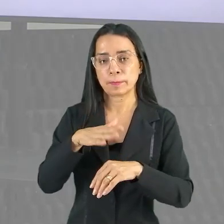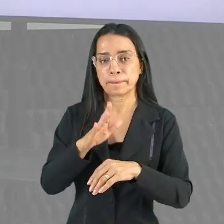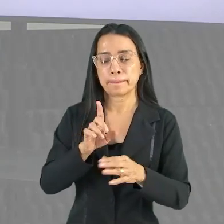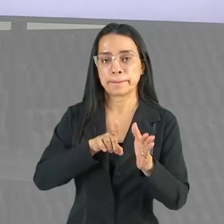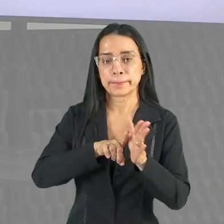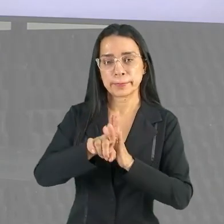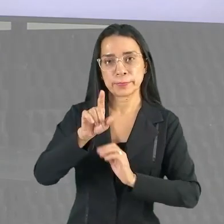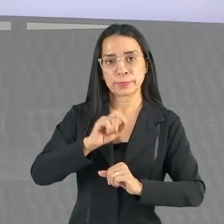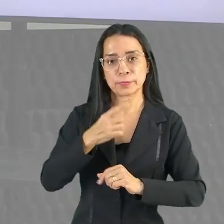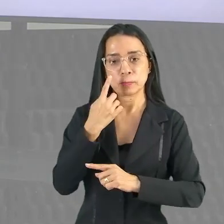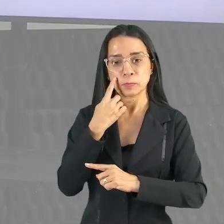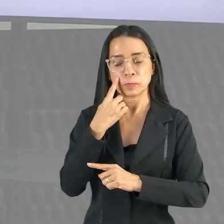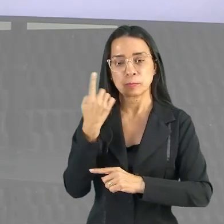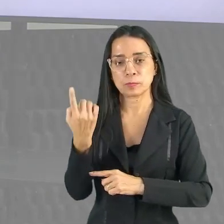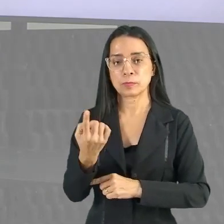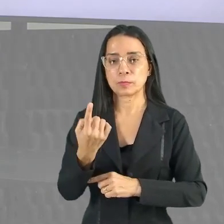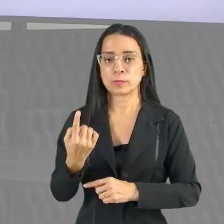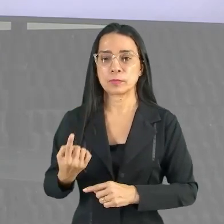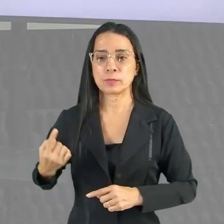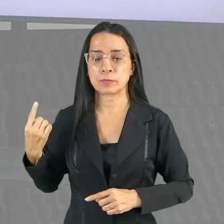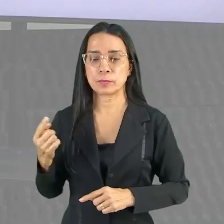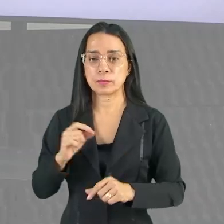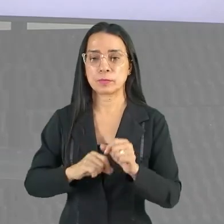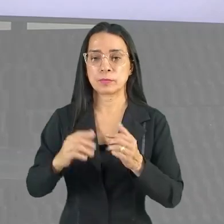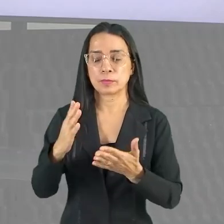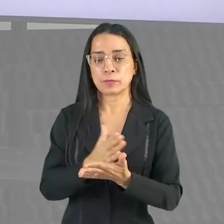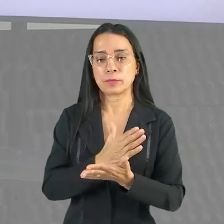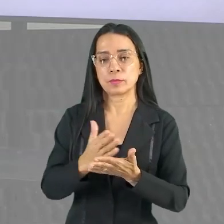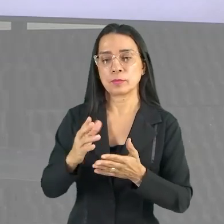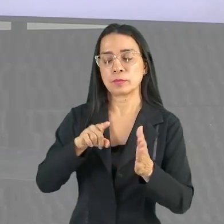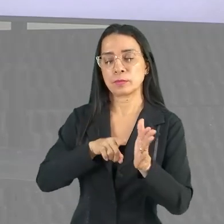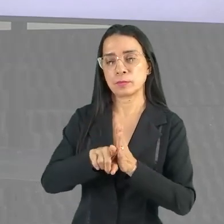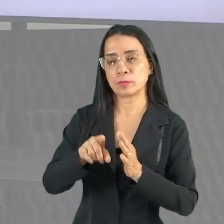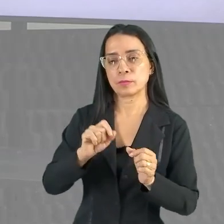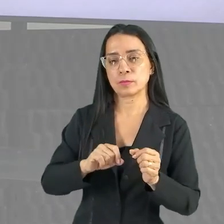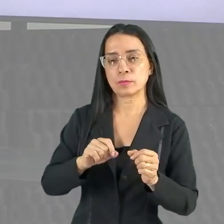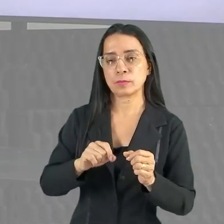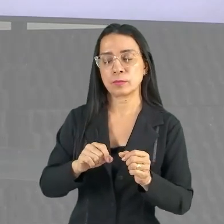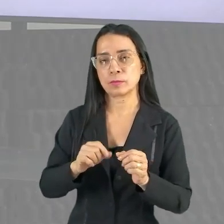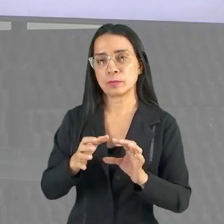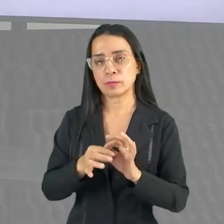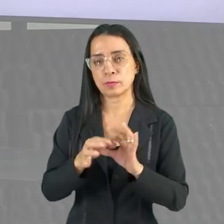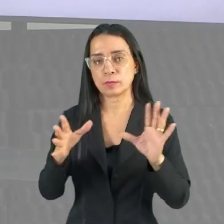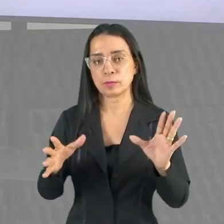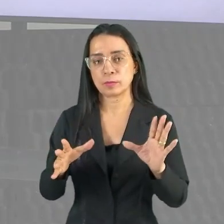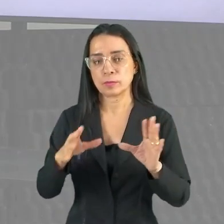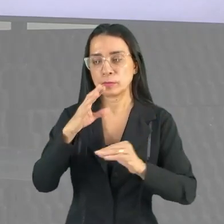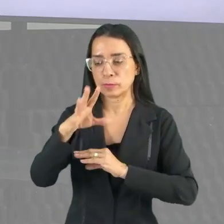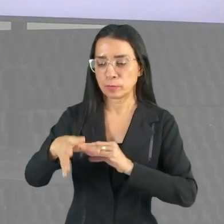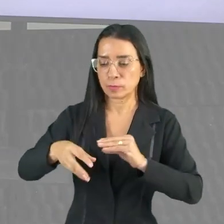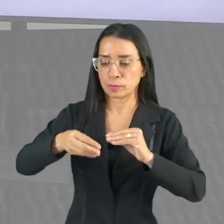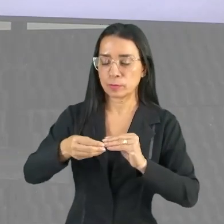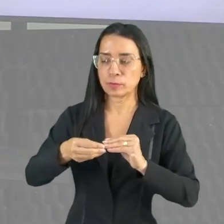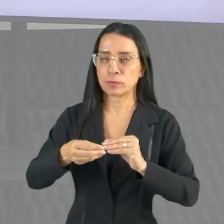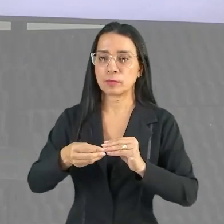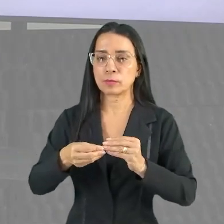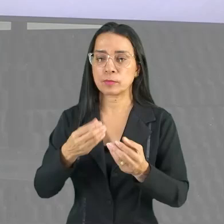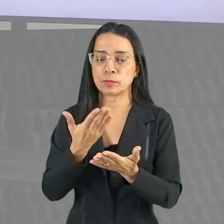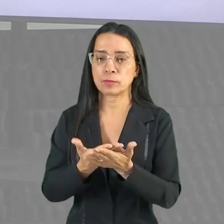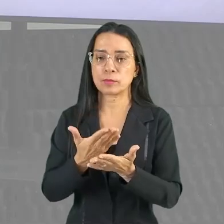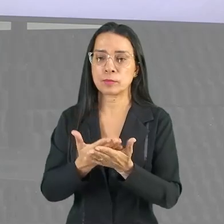para analisarem mais algumas questões que estão lá, tá bom? Para enriquecer esse estudo de vocês.